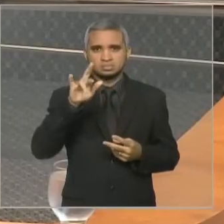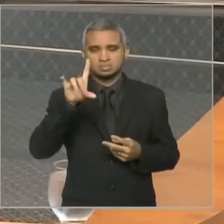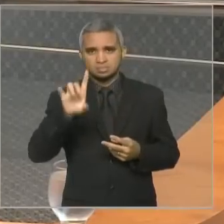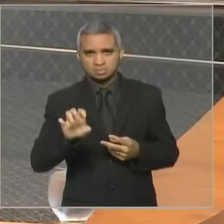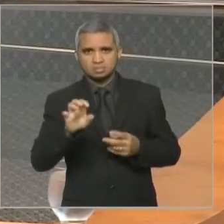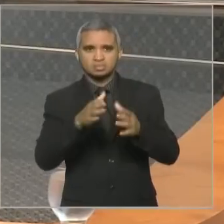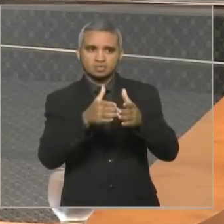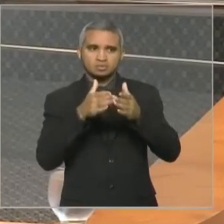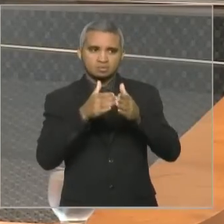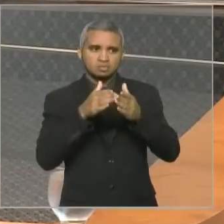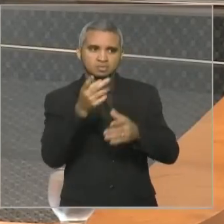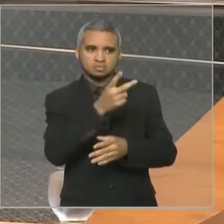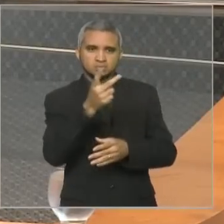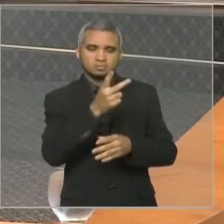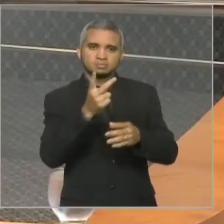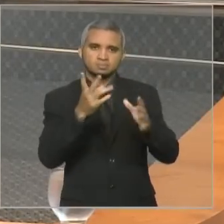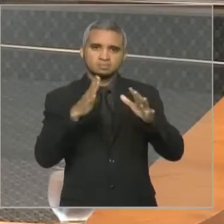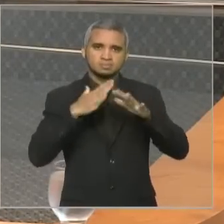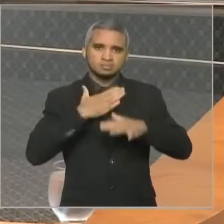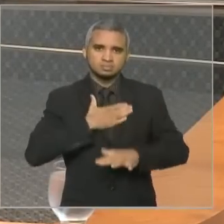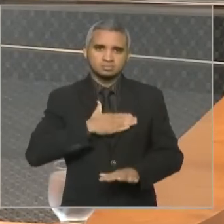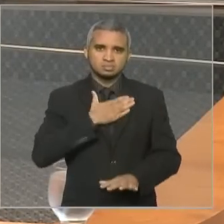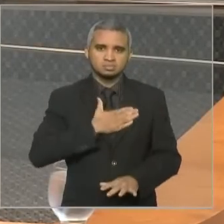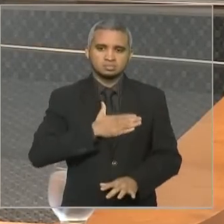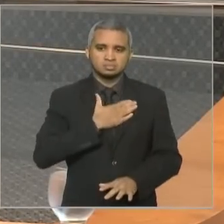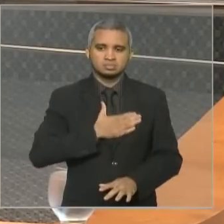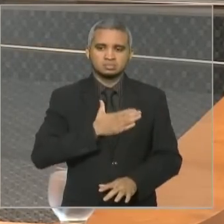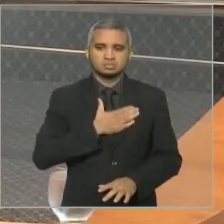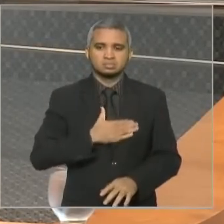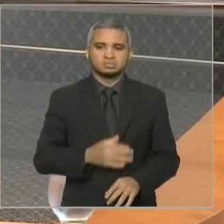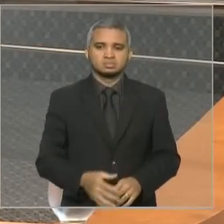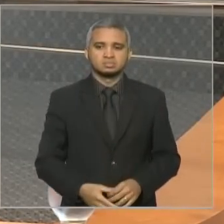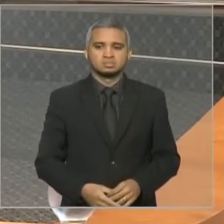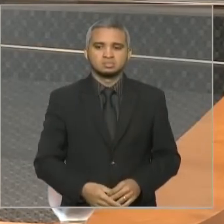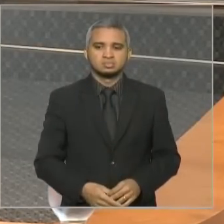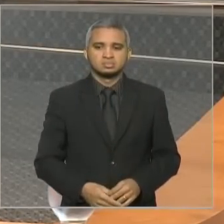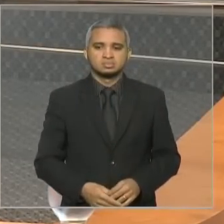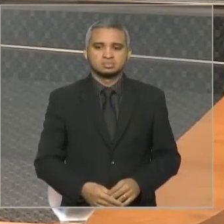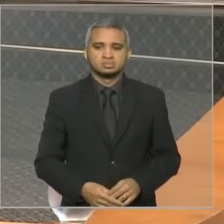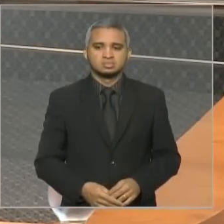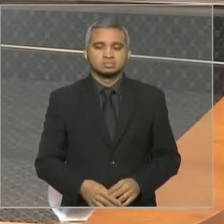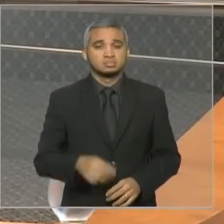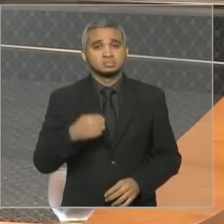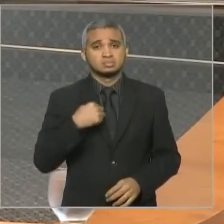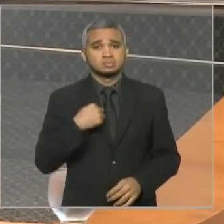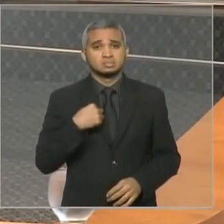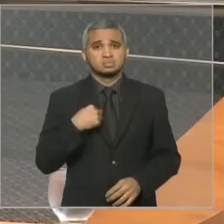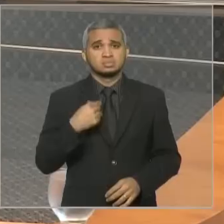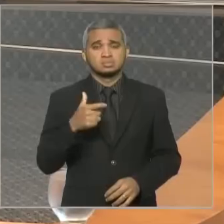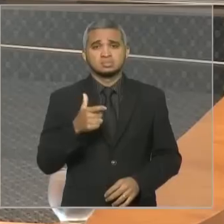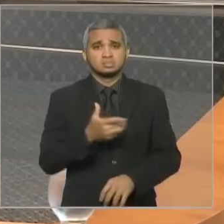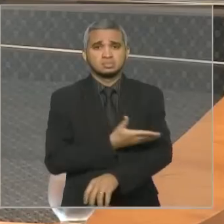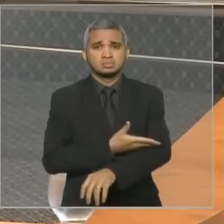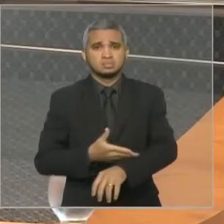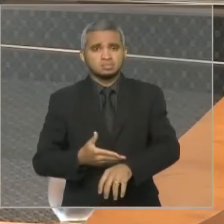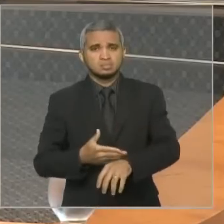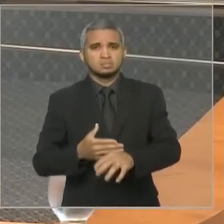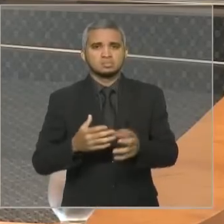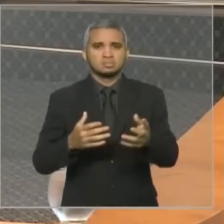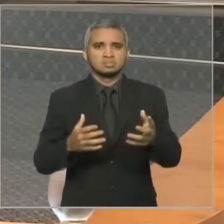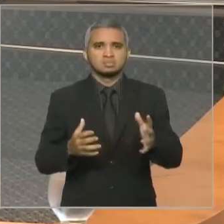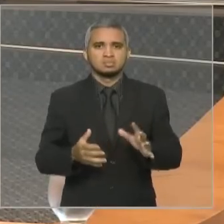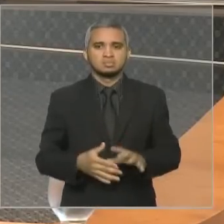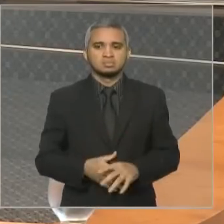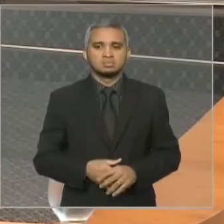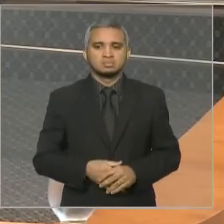fiquem fora da tribuna, por gentileza. Eu não costumo me exasperar em Tem que limpar a defender seu posicionamento. Eu falei com calma, eu não